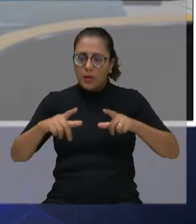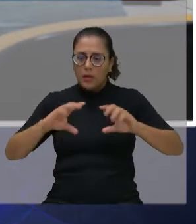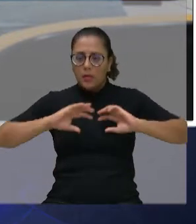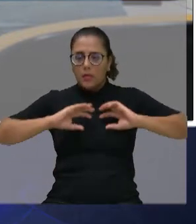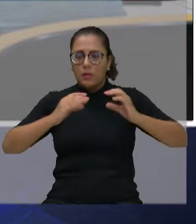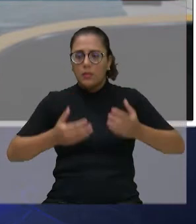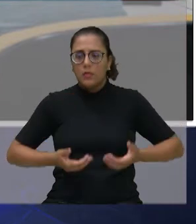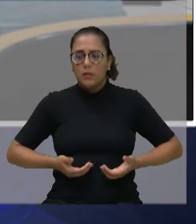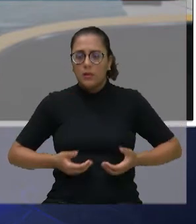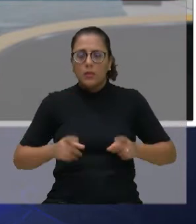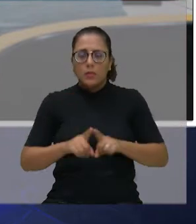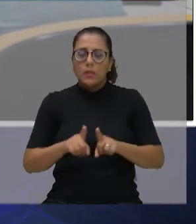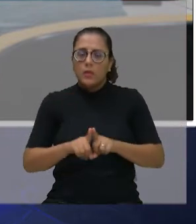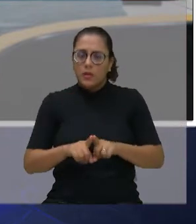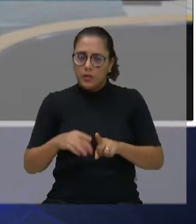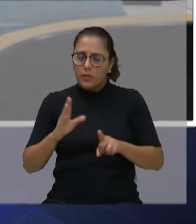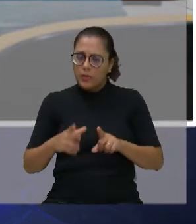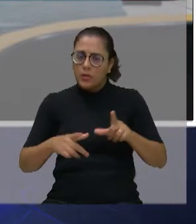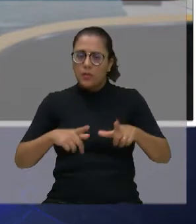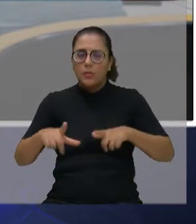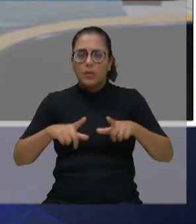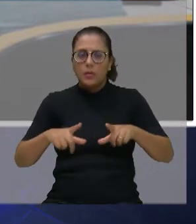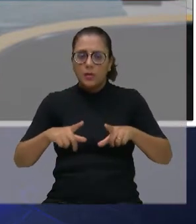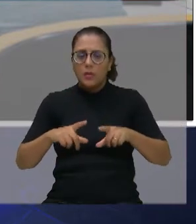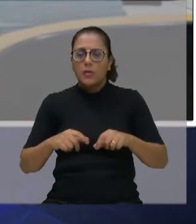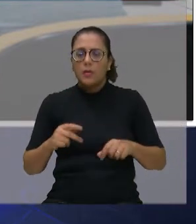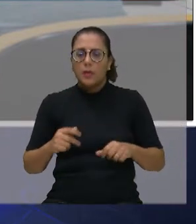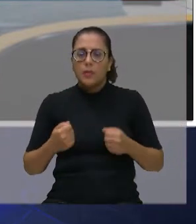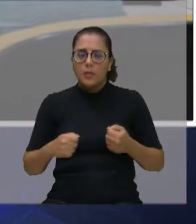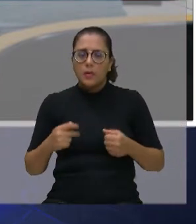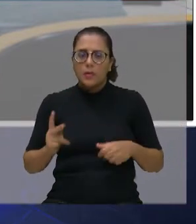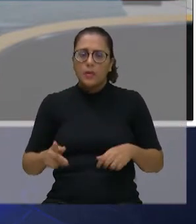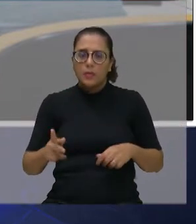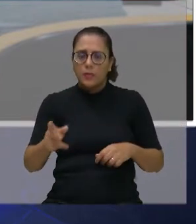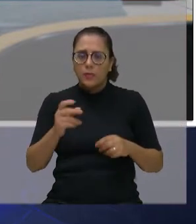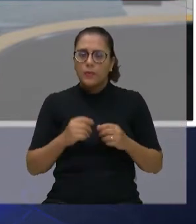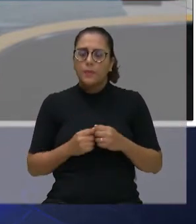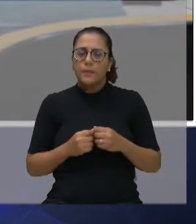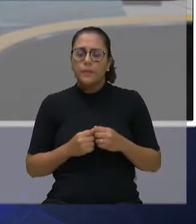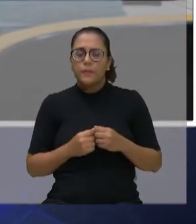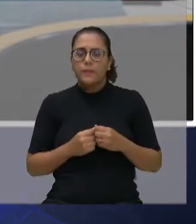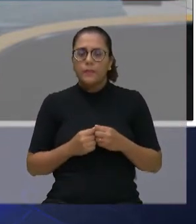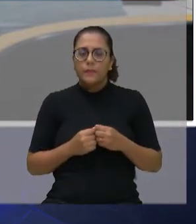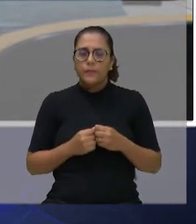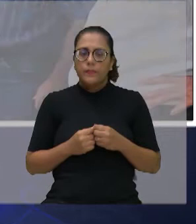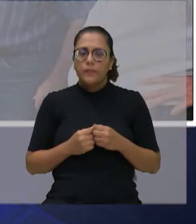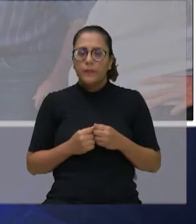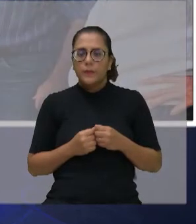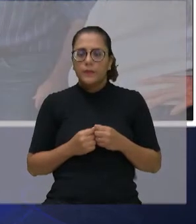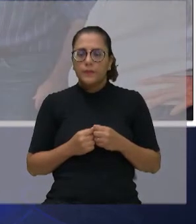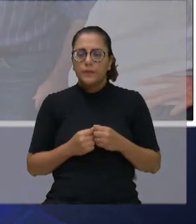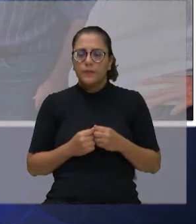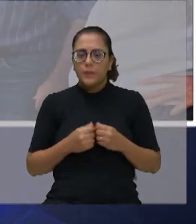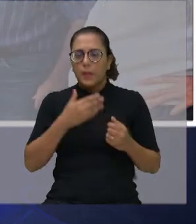demos um grande avanço no ano passado, mas nós temos que continuar. Melhorar esse atendimento ainda mais.